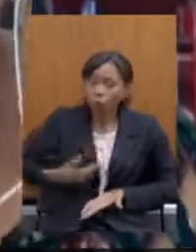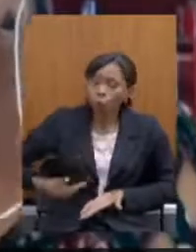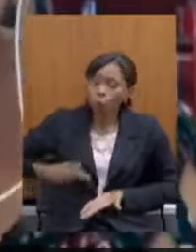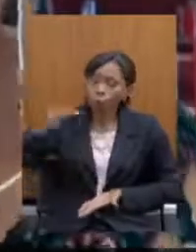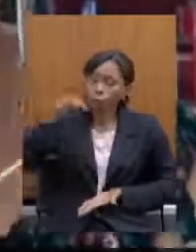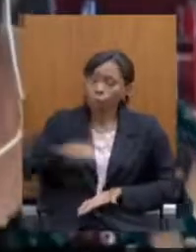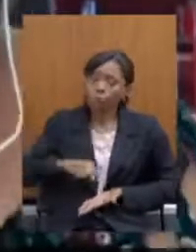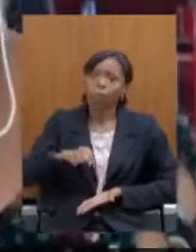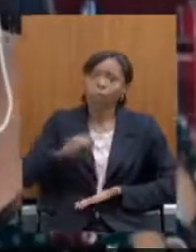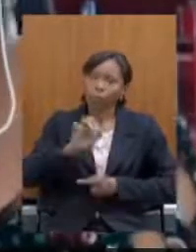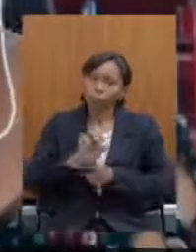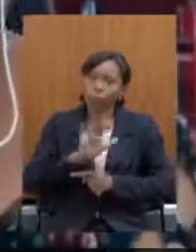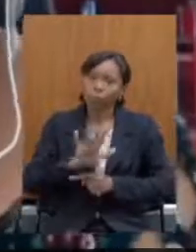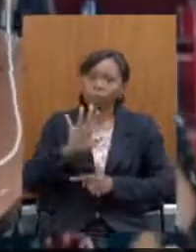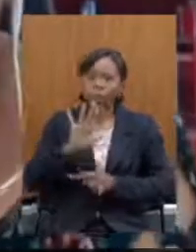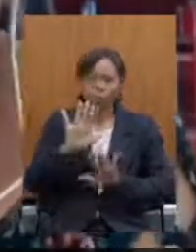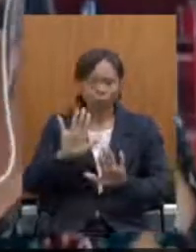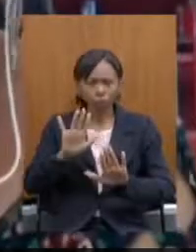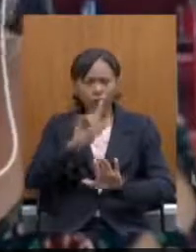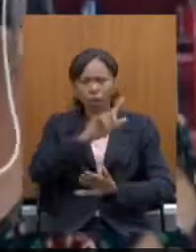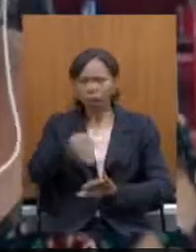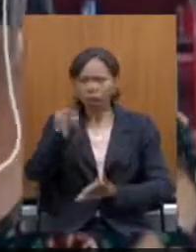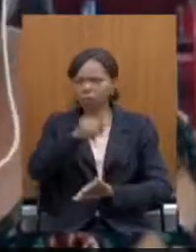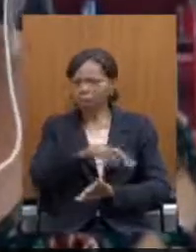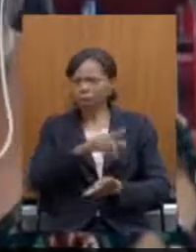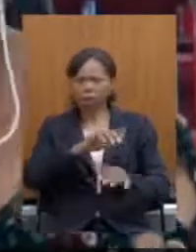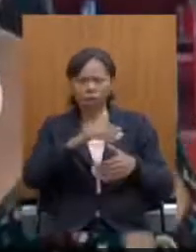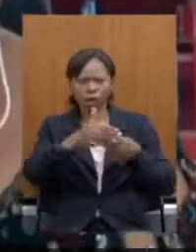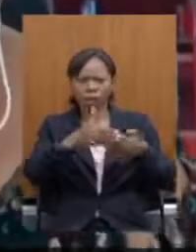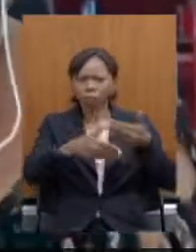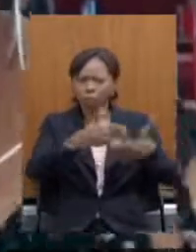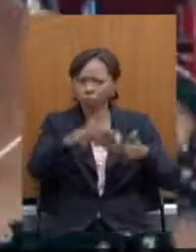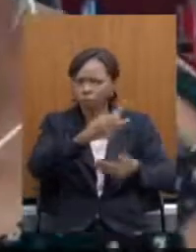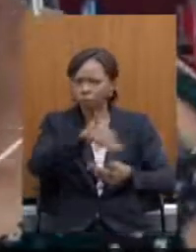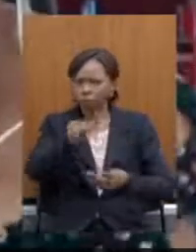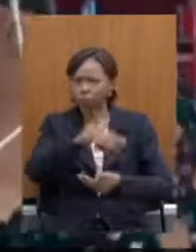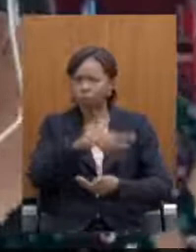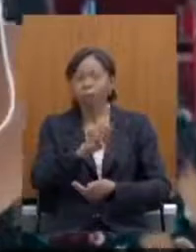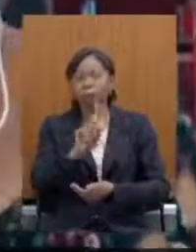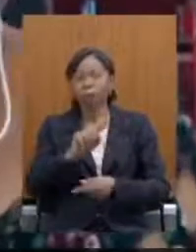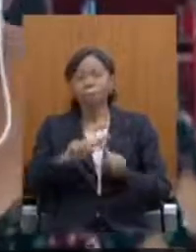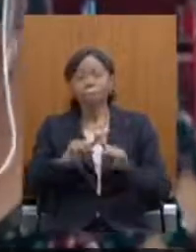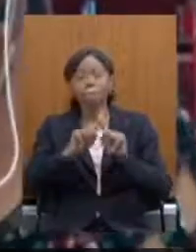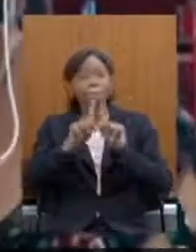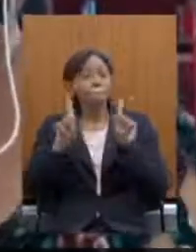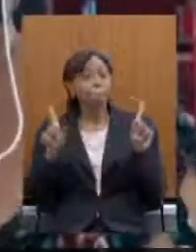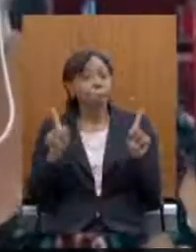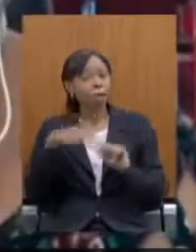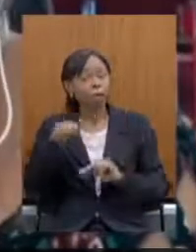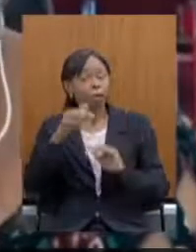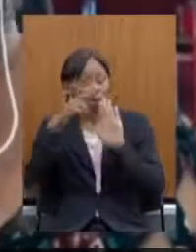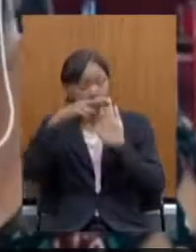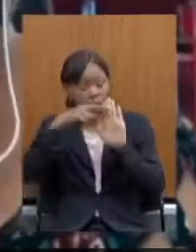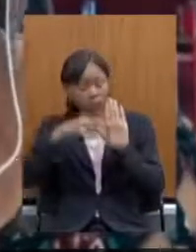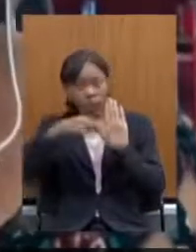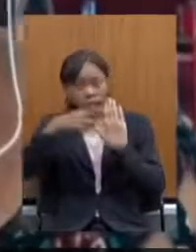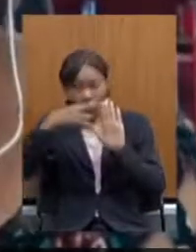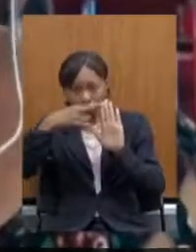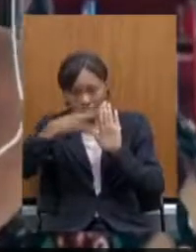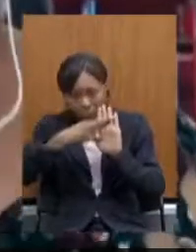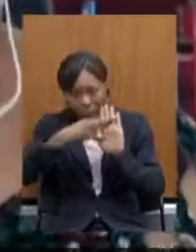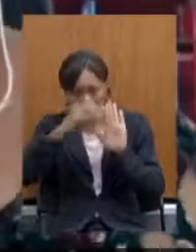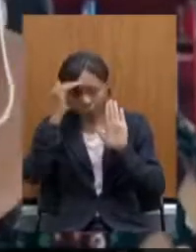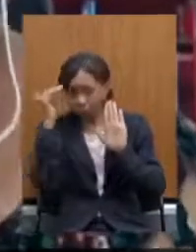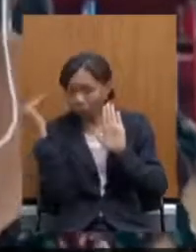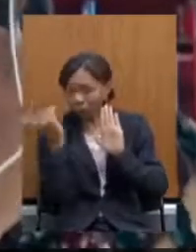apelo não é nem para suspender a tramitação não é para que neste momento a gente cumpra o regimento interno dessa casa